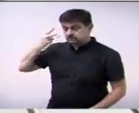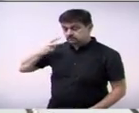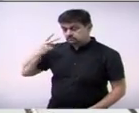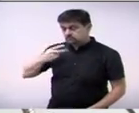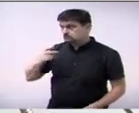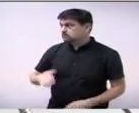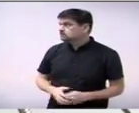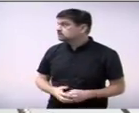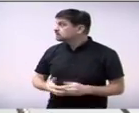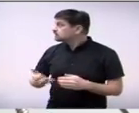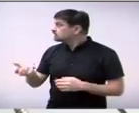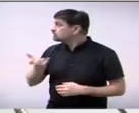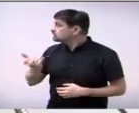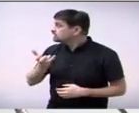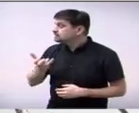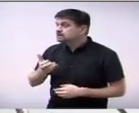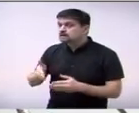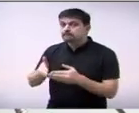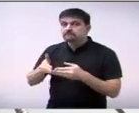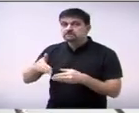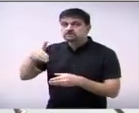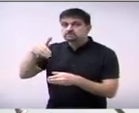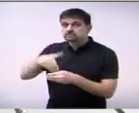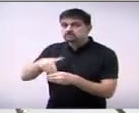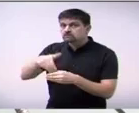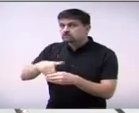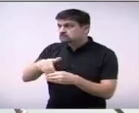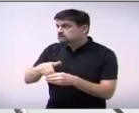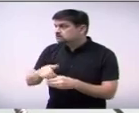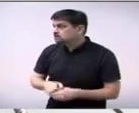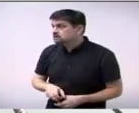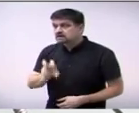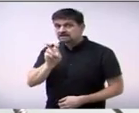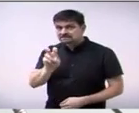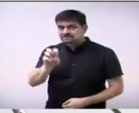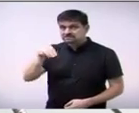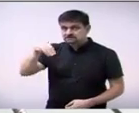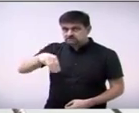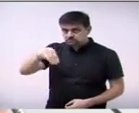pedido de votação aí para cinco minutos para a gente dar uma